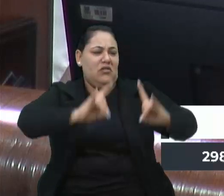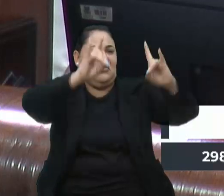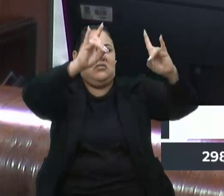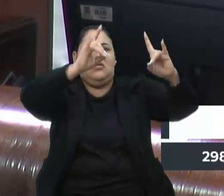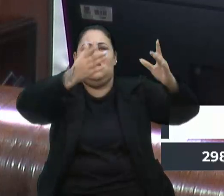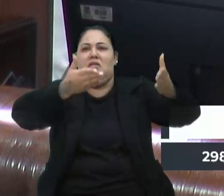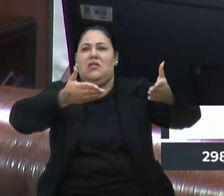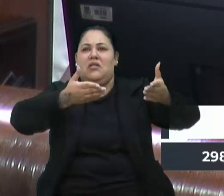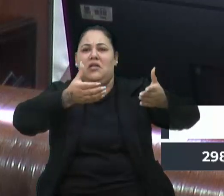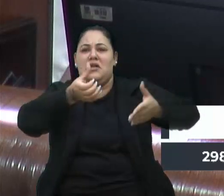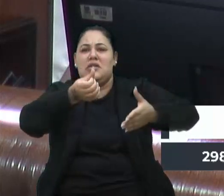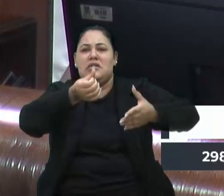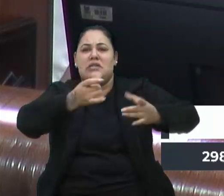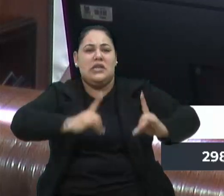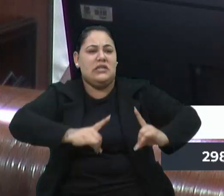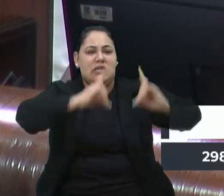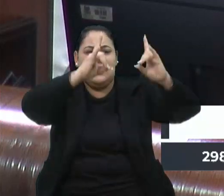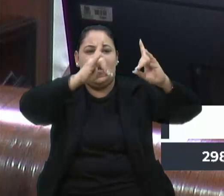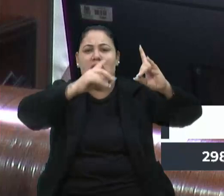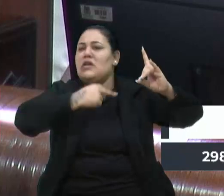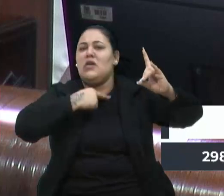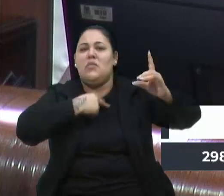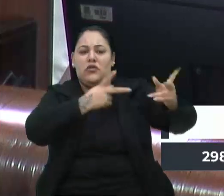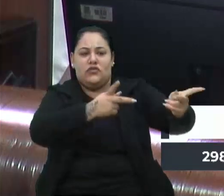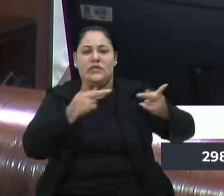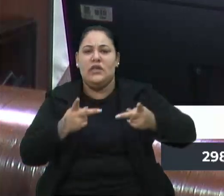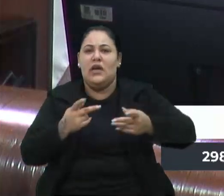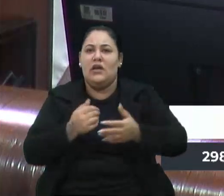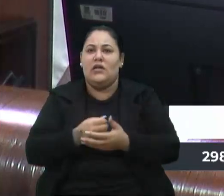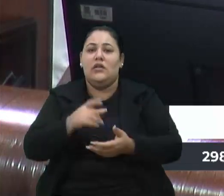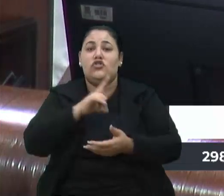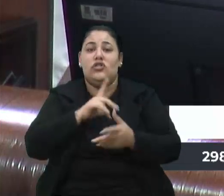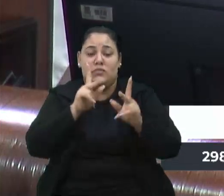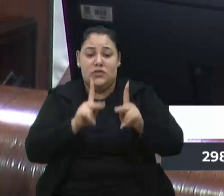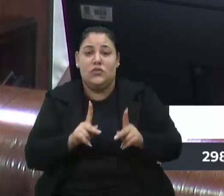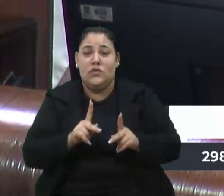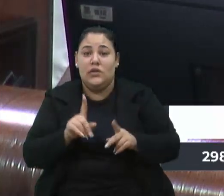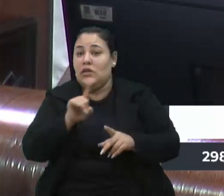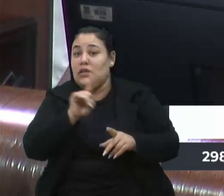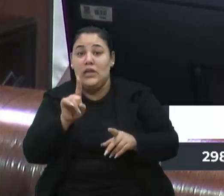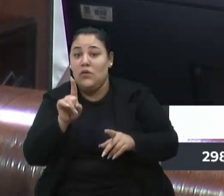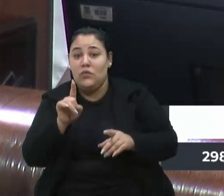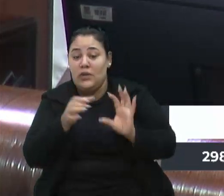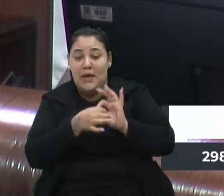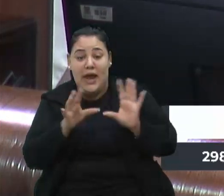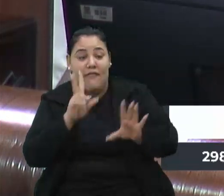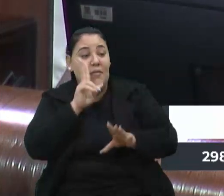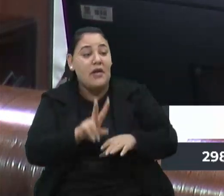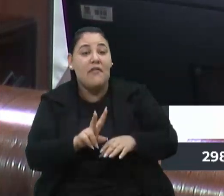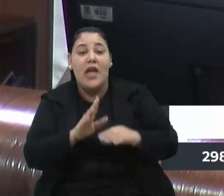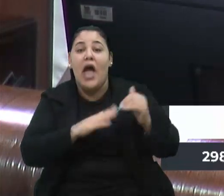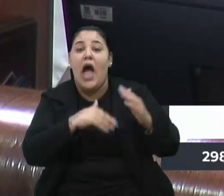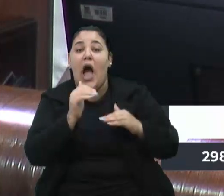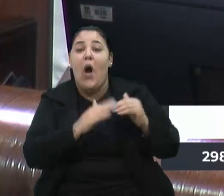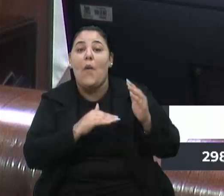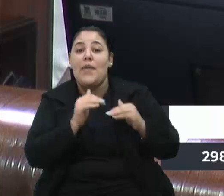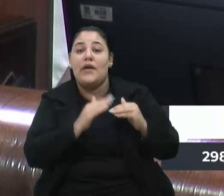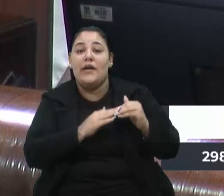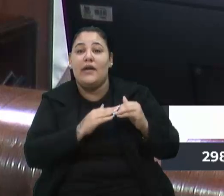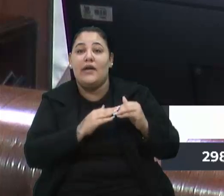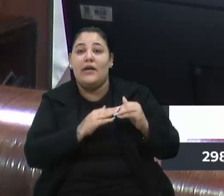seis andares não dava para tu ir visitar. Não dava, tinha um pessoal lá que não deixava tu passar. E aí, foram só lá onde,